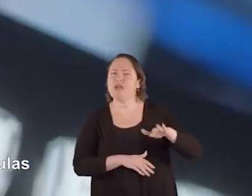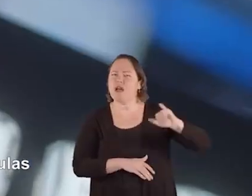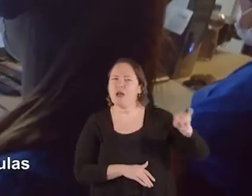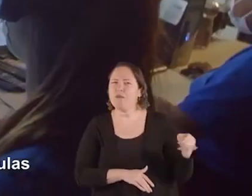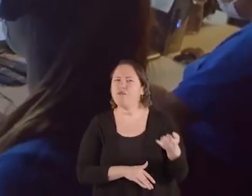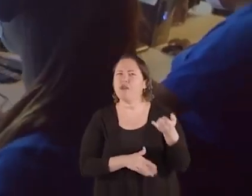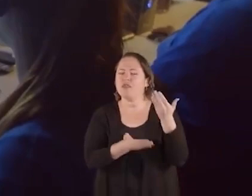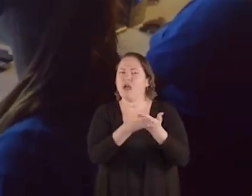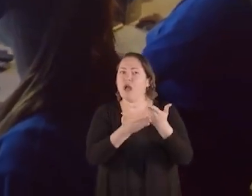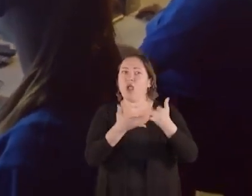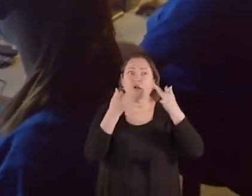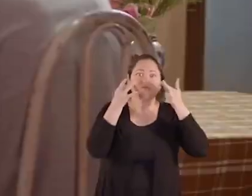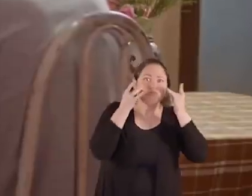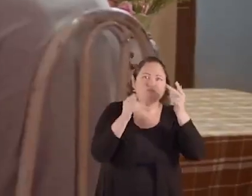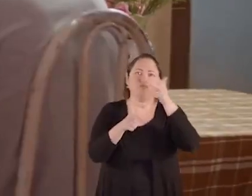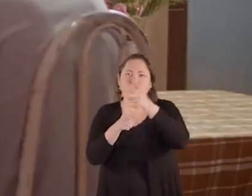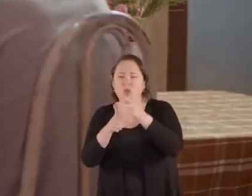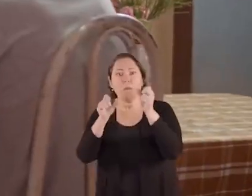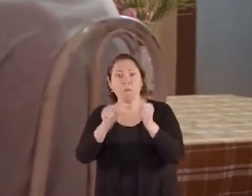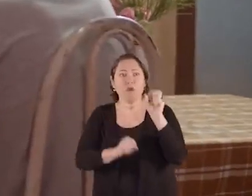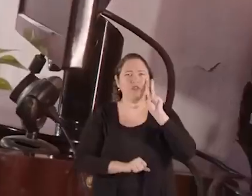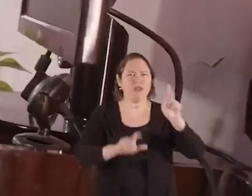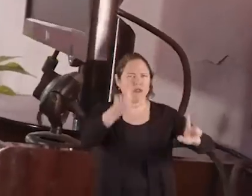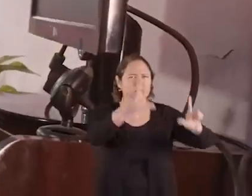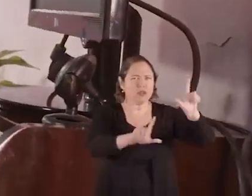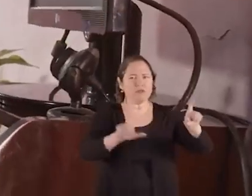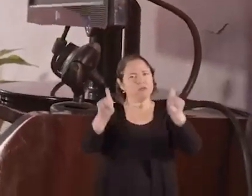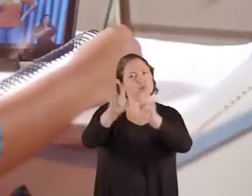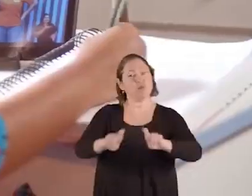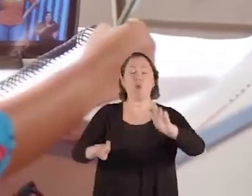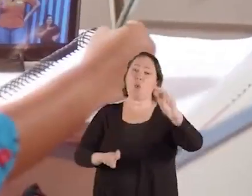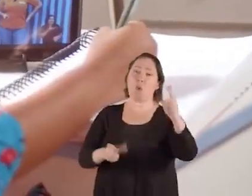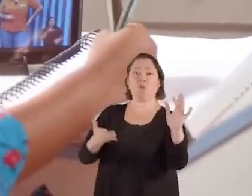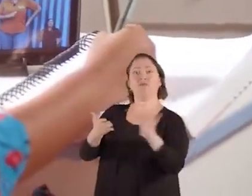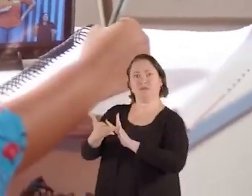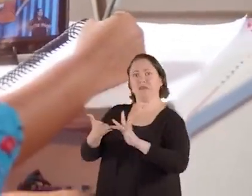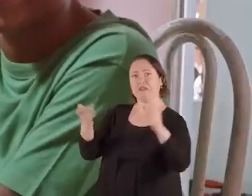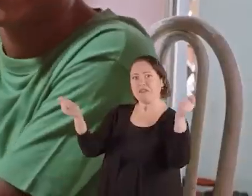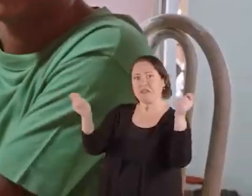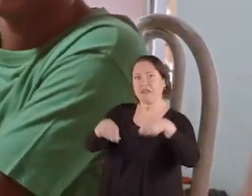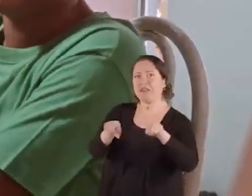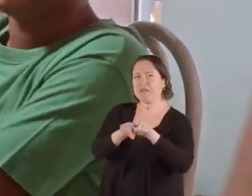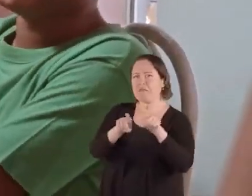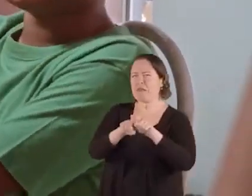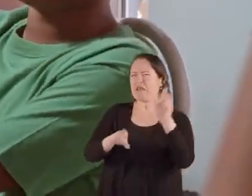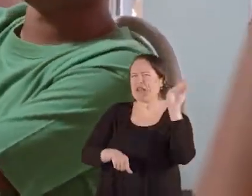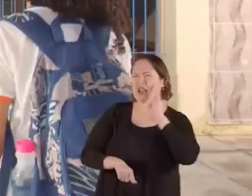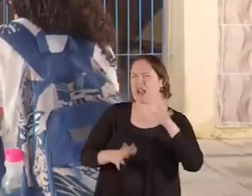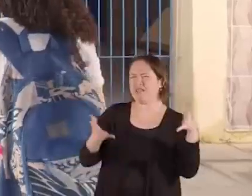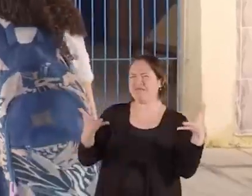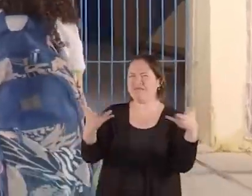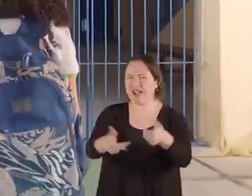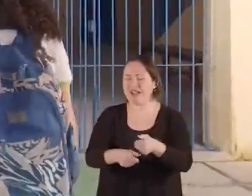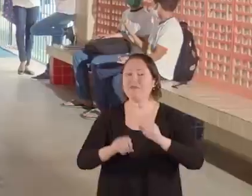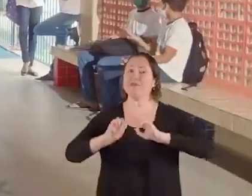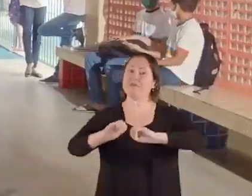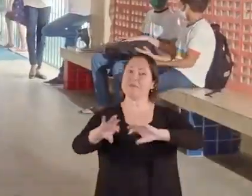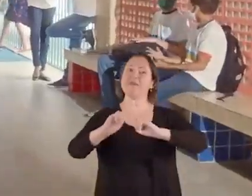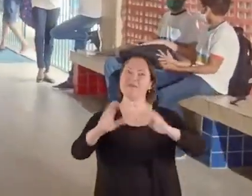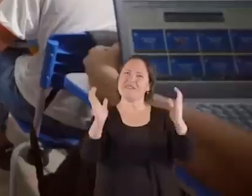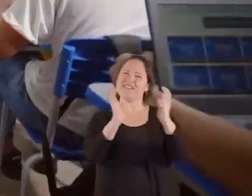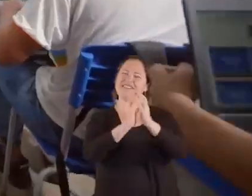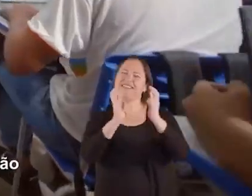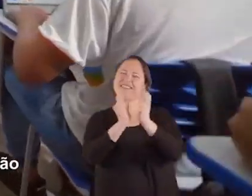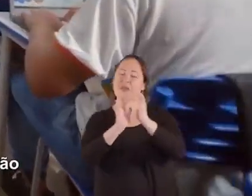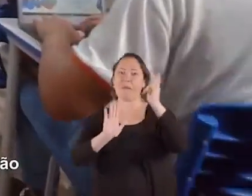o lance é aproveitar as aulas ao vivo e gravadas que a gente pode ver na TV, no computador ou no tablet. Que tudo! Educa